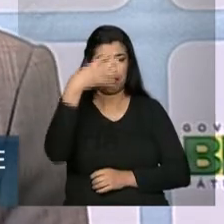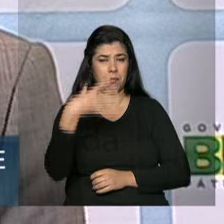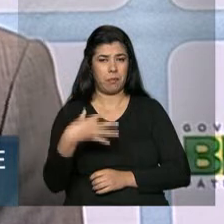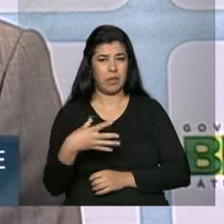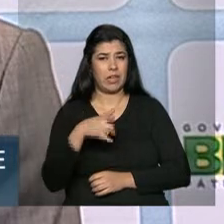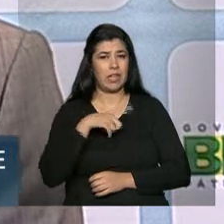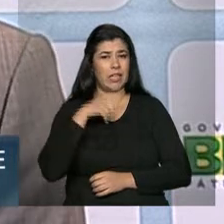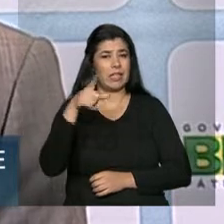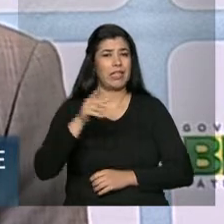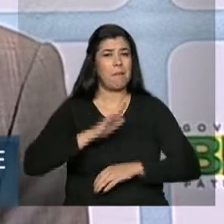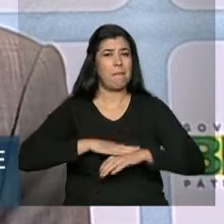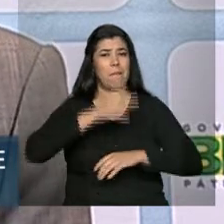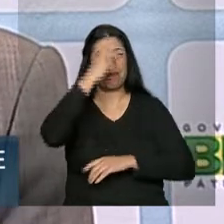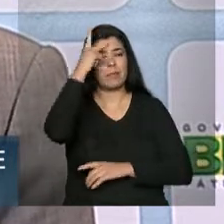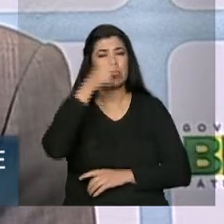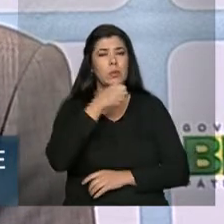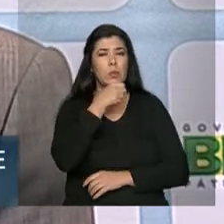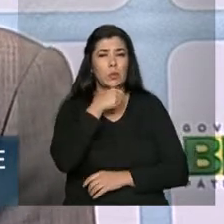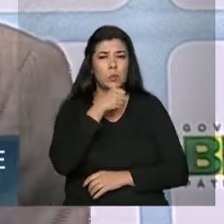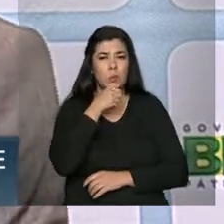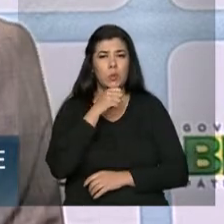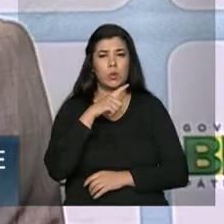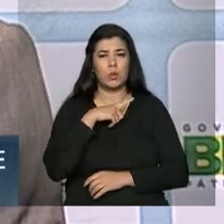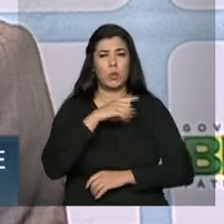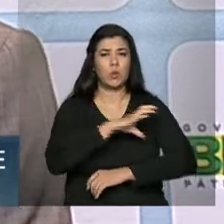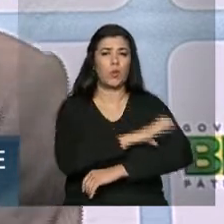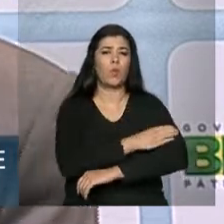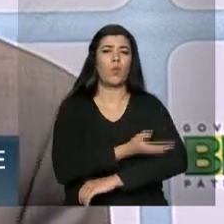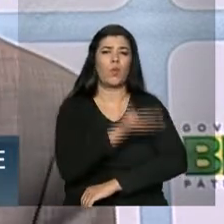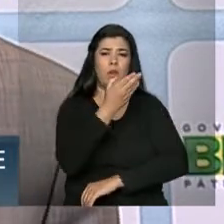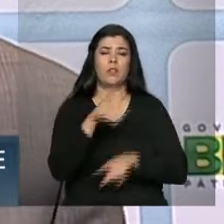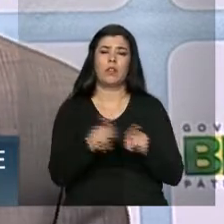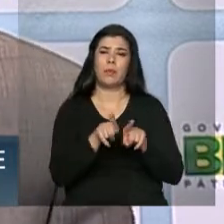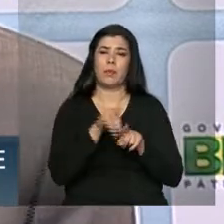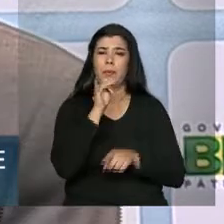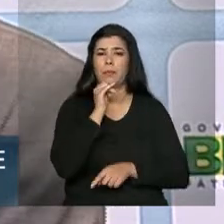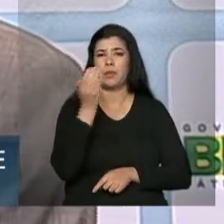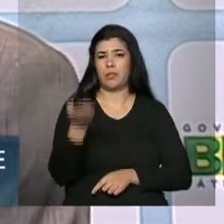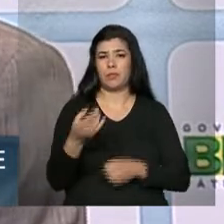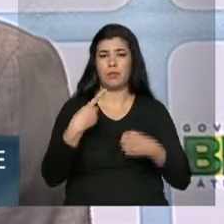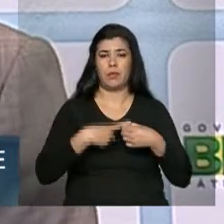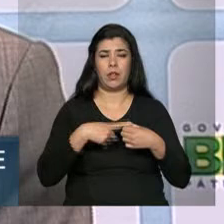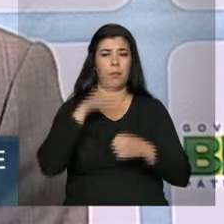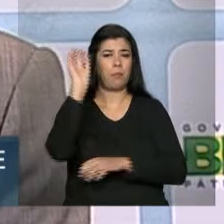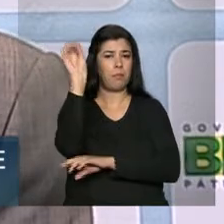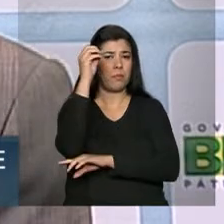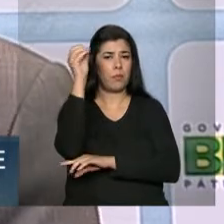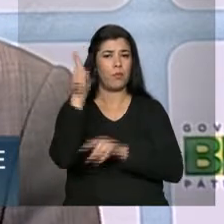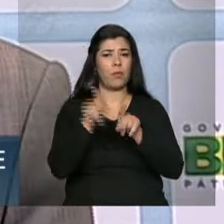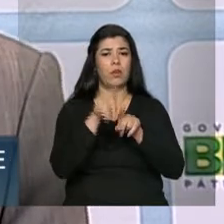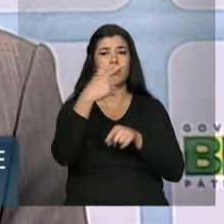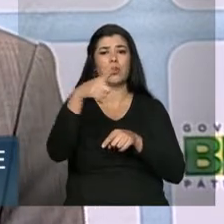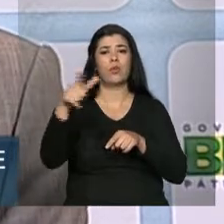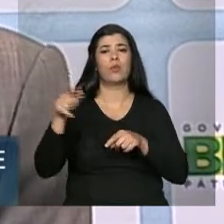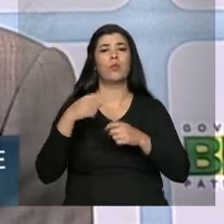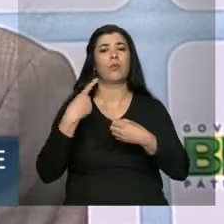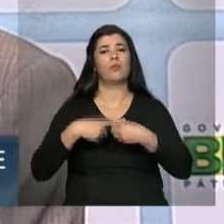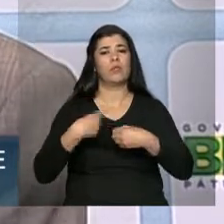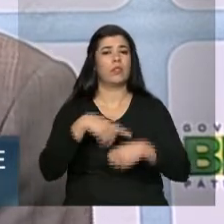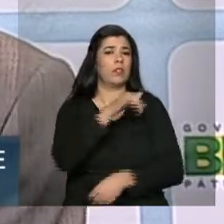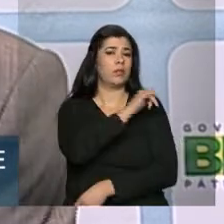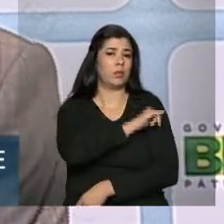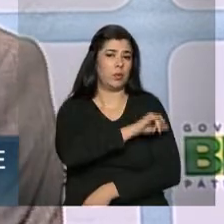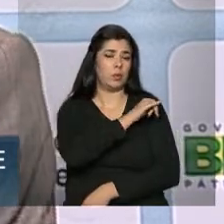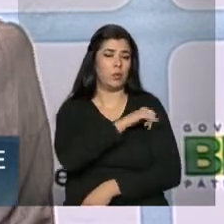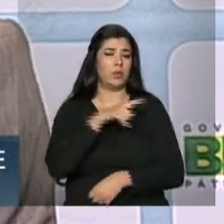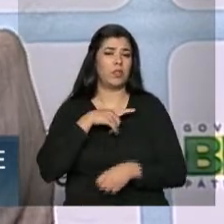prevalência de hipertensão arterial mais elevada. É o caso de Porto Alegre, é o caso do Rio de Janeiro e de outras cidades que concentram